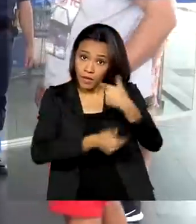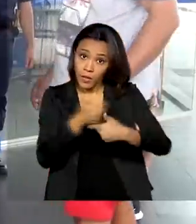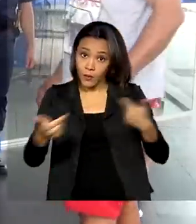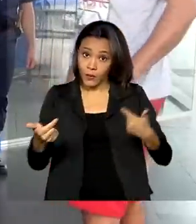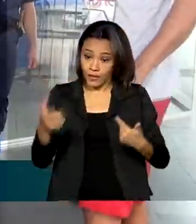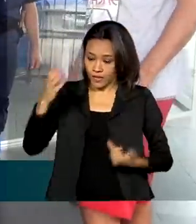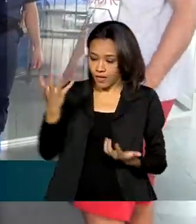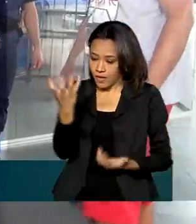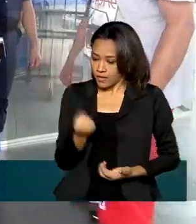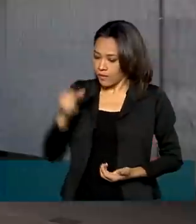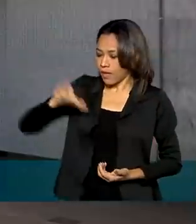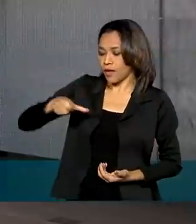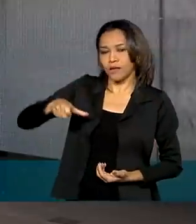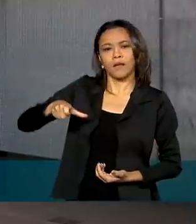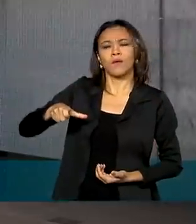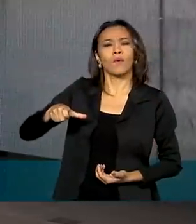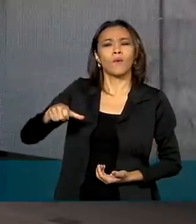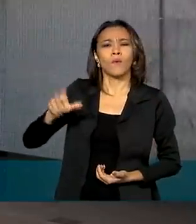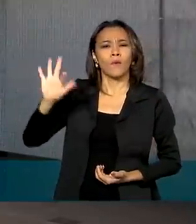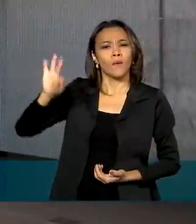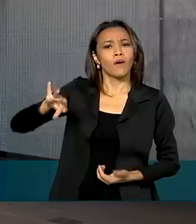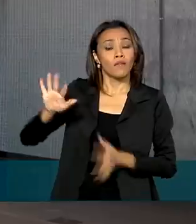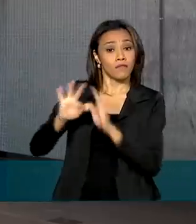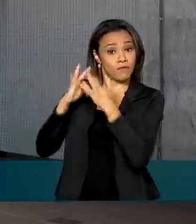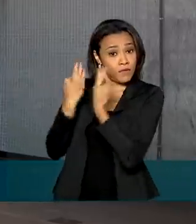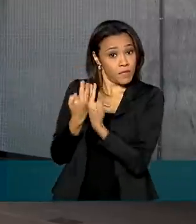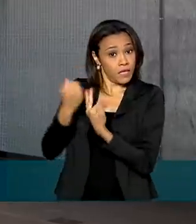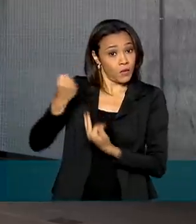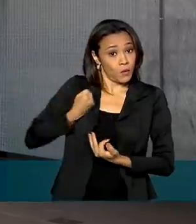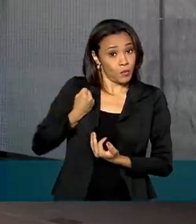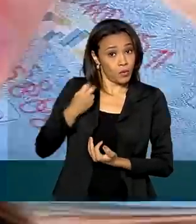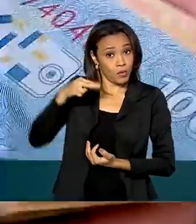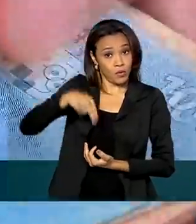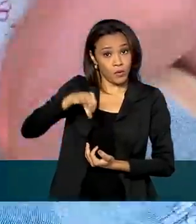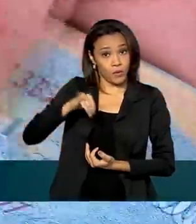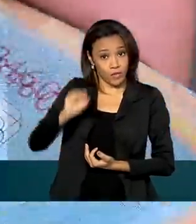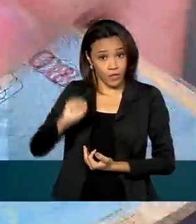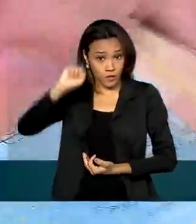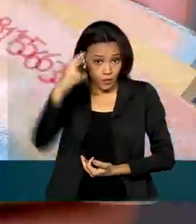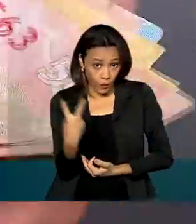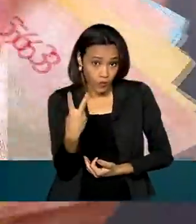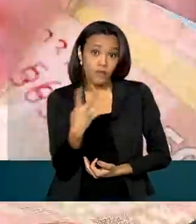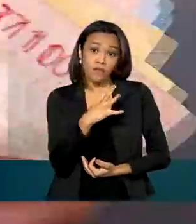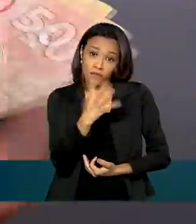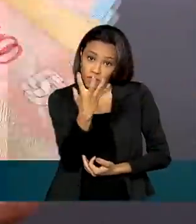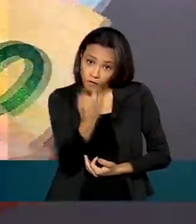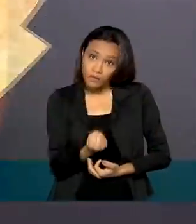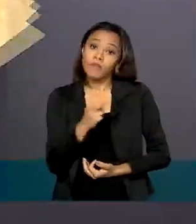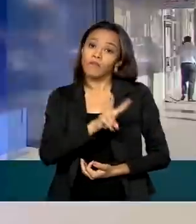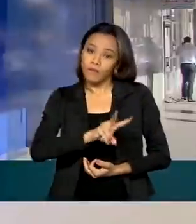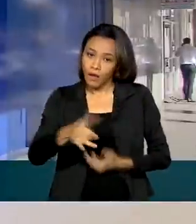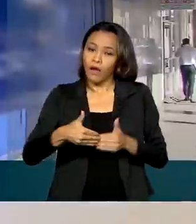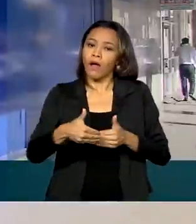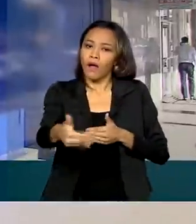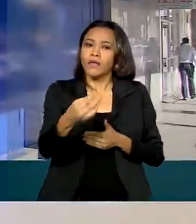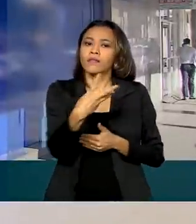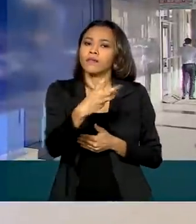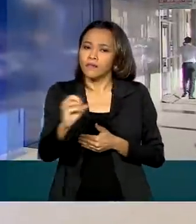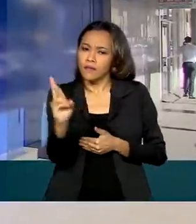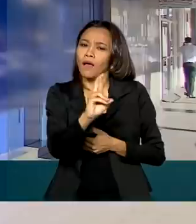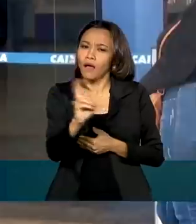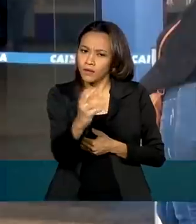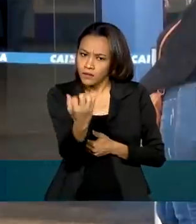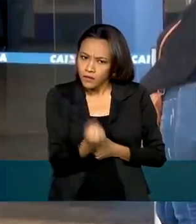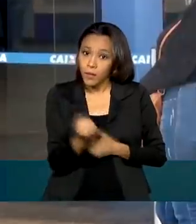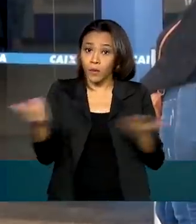Bolsa Família e tem NIS Final 2 vão receber a segunda parcela de R$ 300,00 do auxílio extensão. A Caixa também